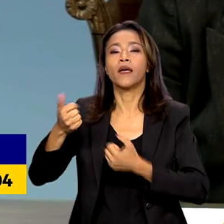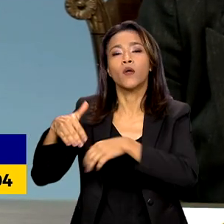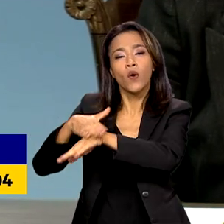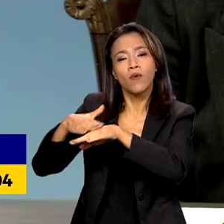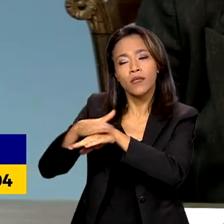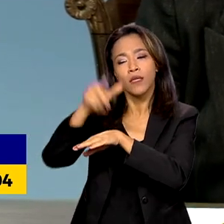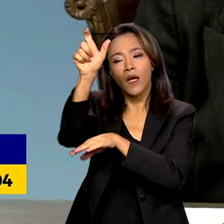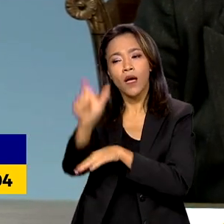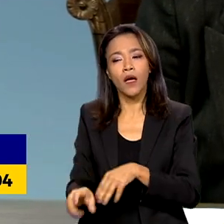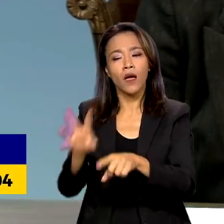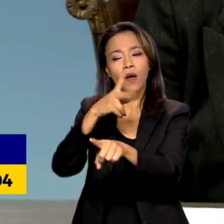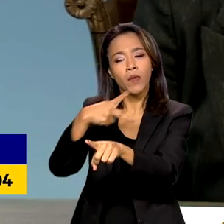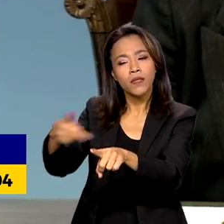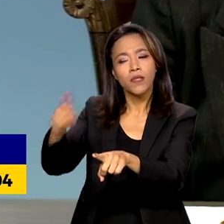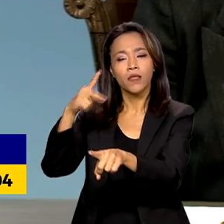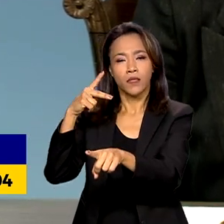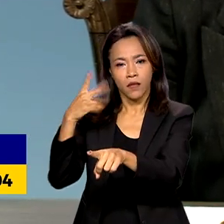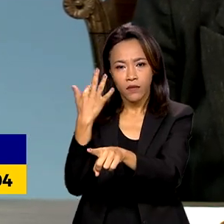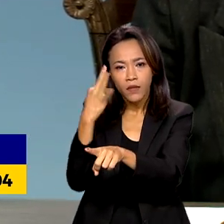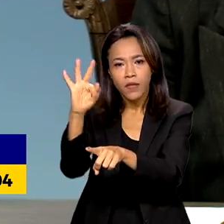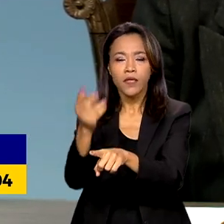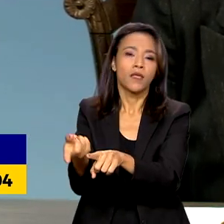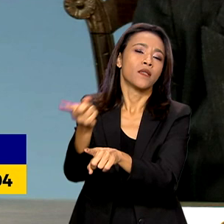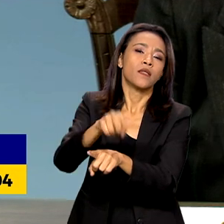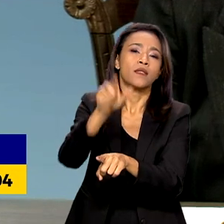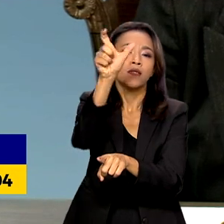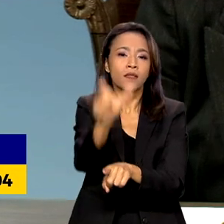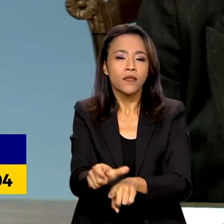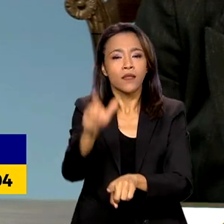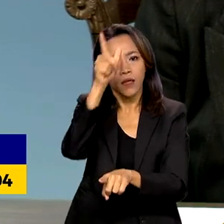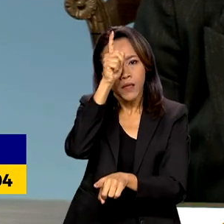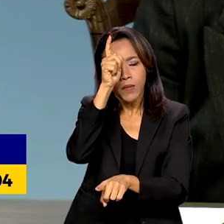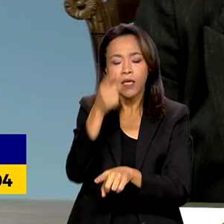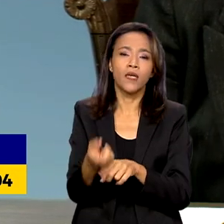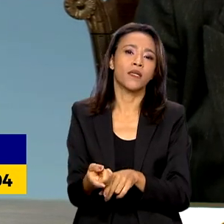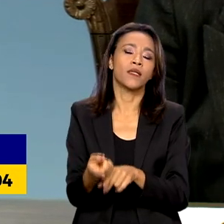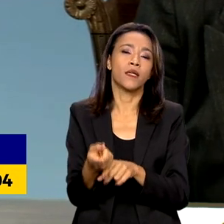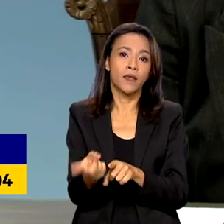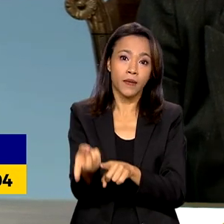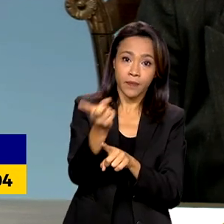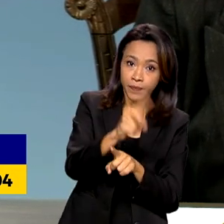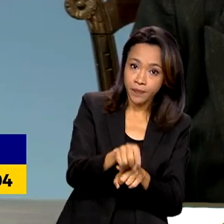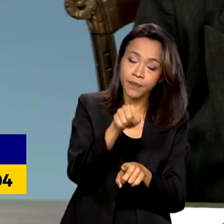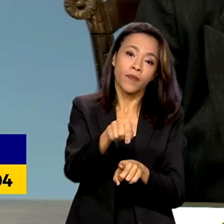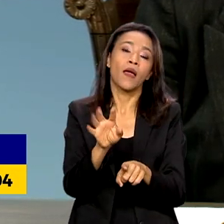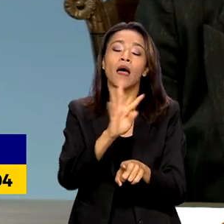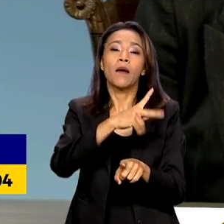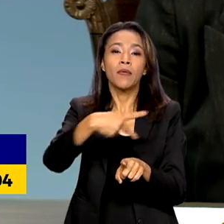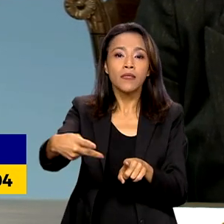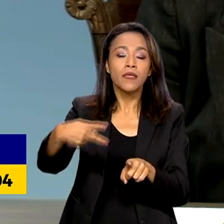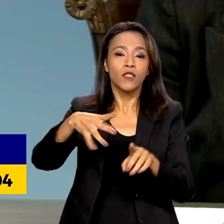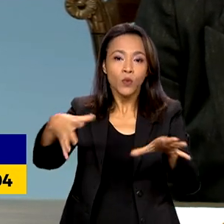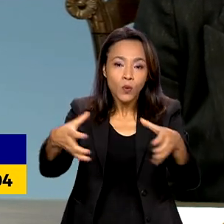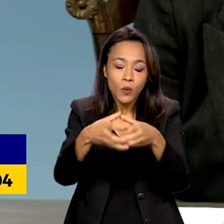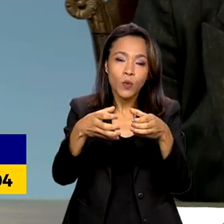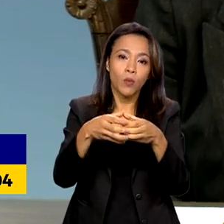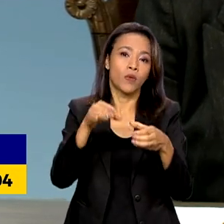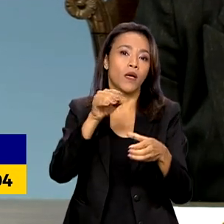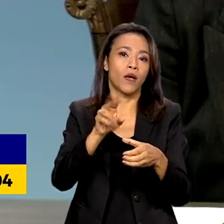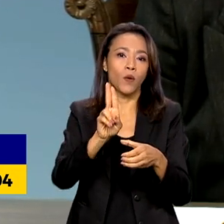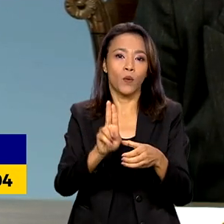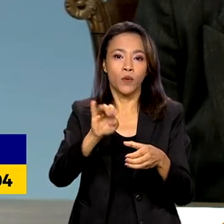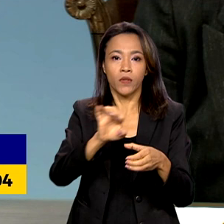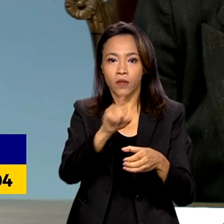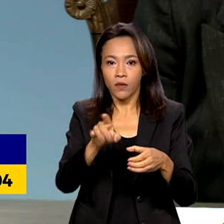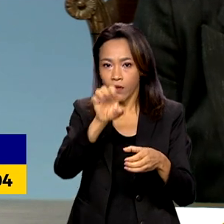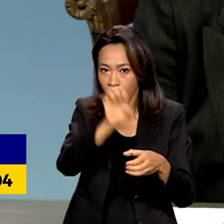Macron, o chanceler alemão, Schultz, a presidente da Comissão Europeia, Ursula von